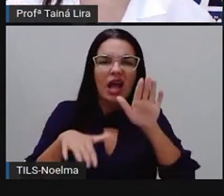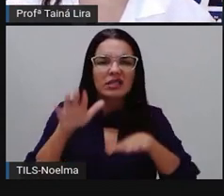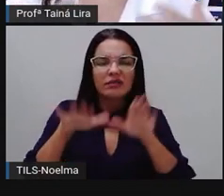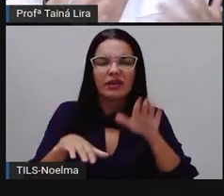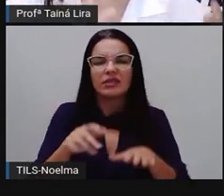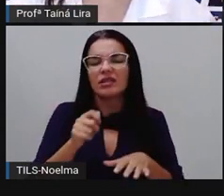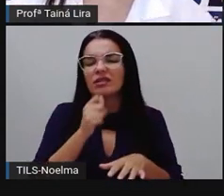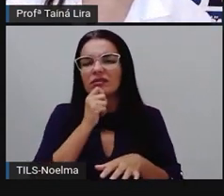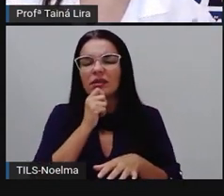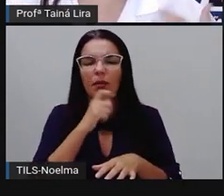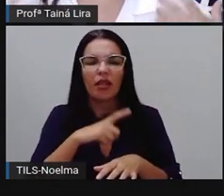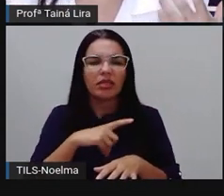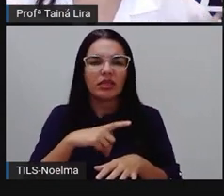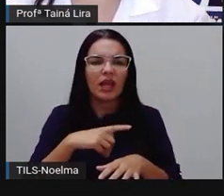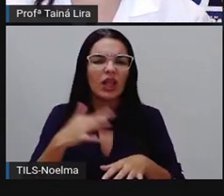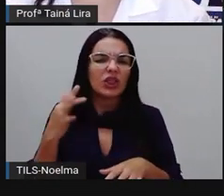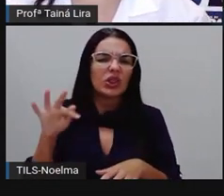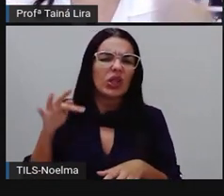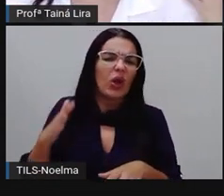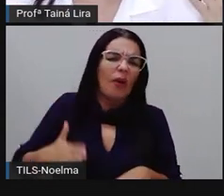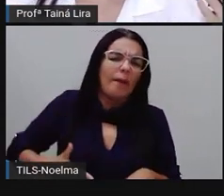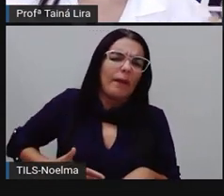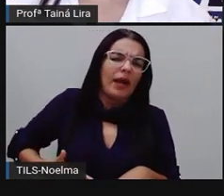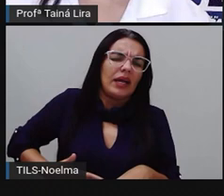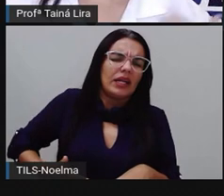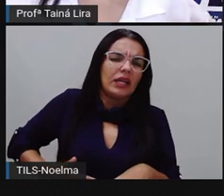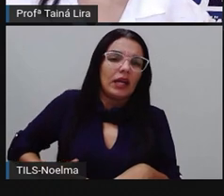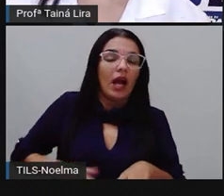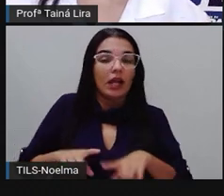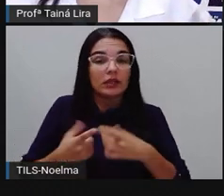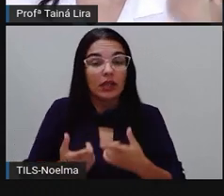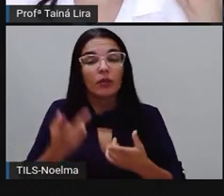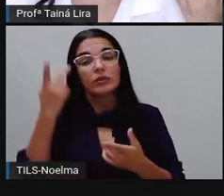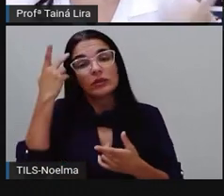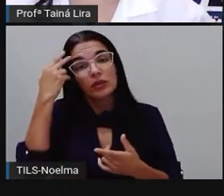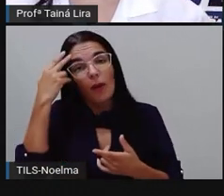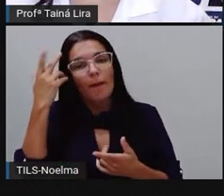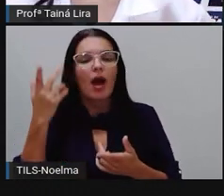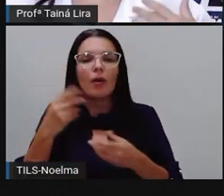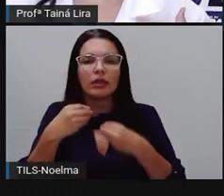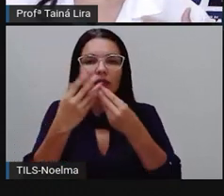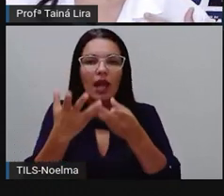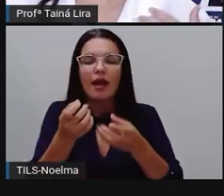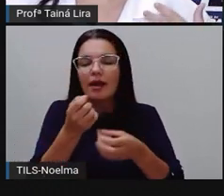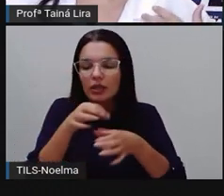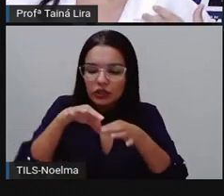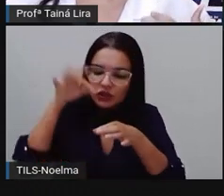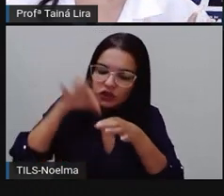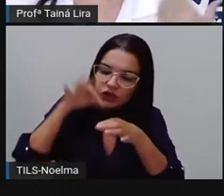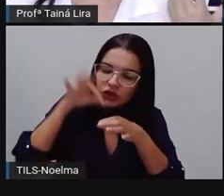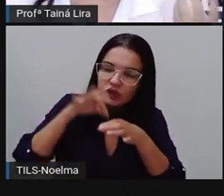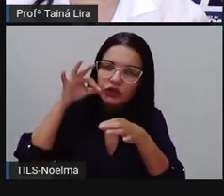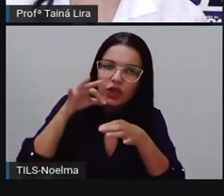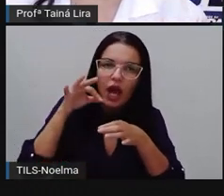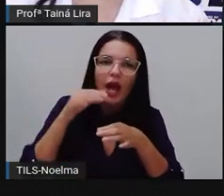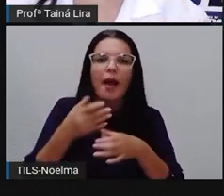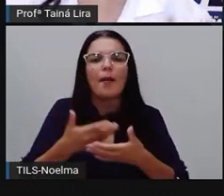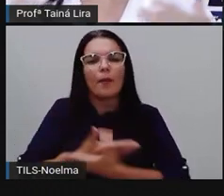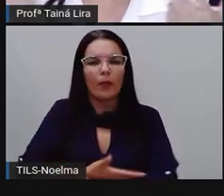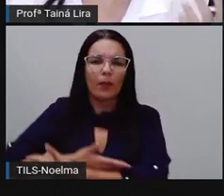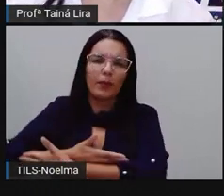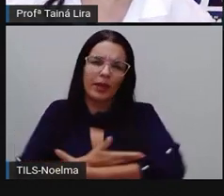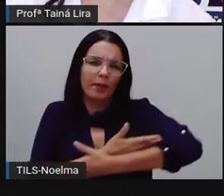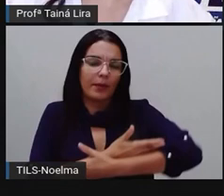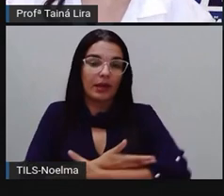aí crise de gases, que dói a barriguinha, é muito comum, né, dar remédio ou chazinho ali de erva doce.